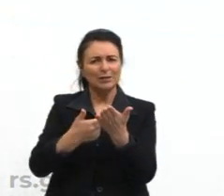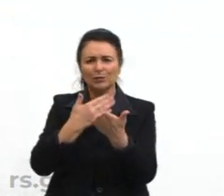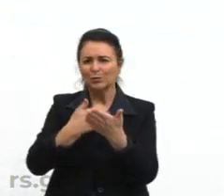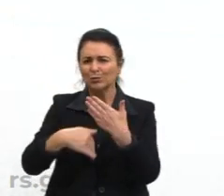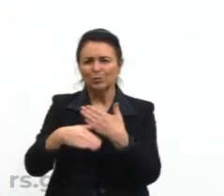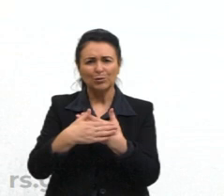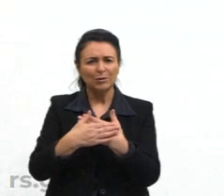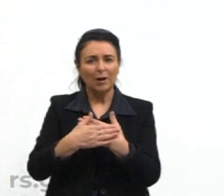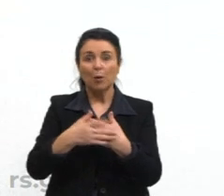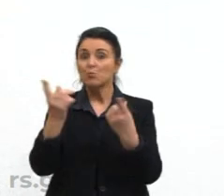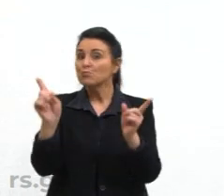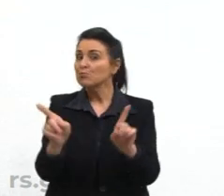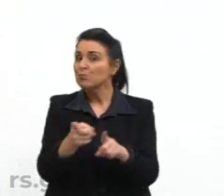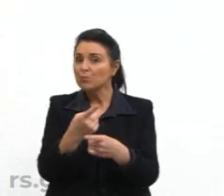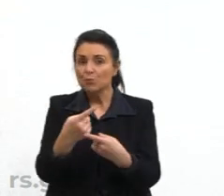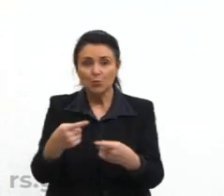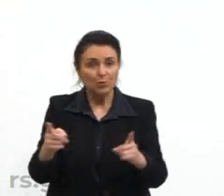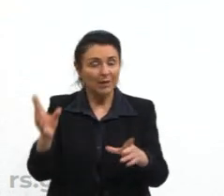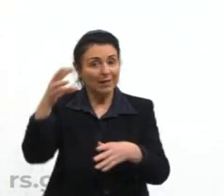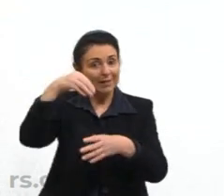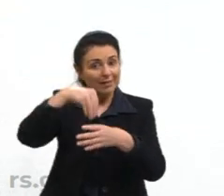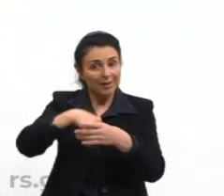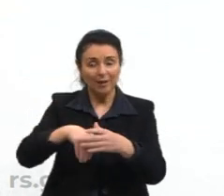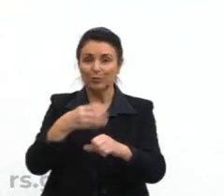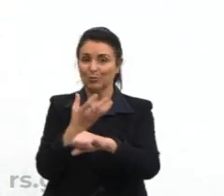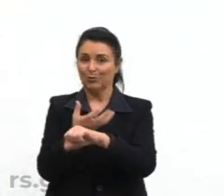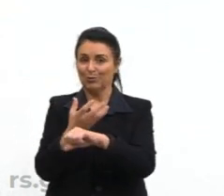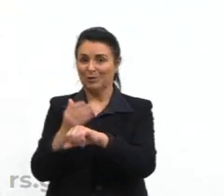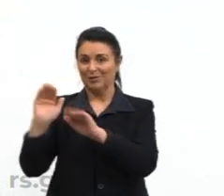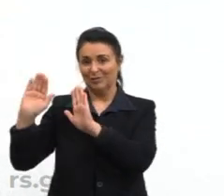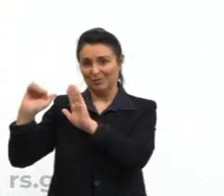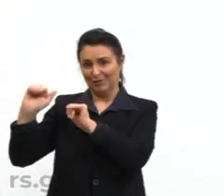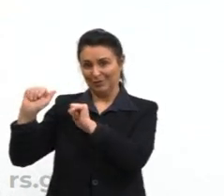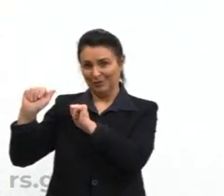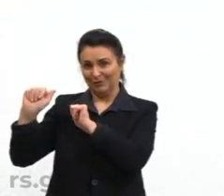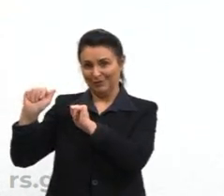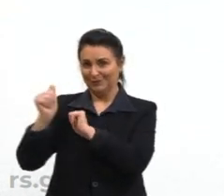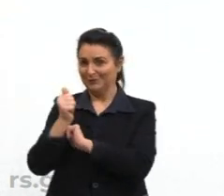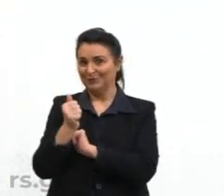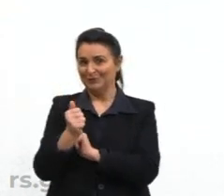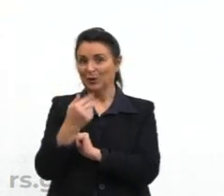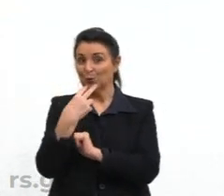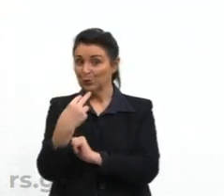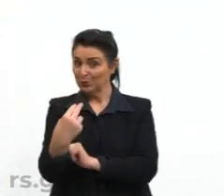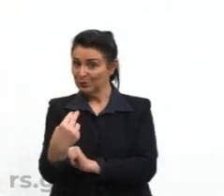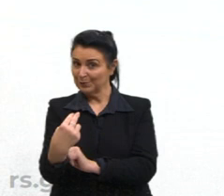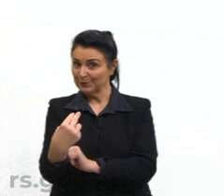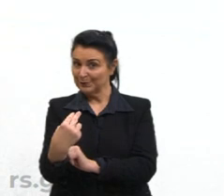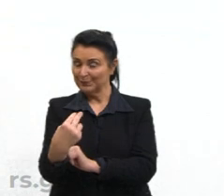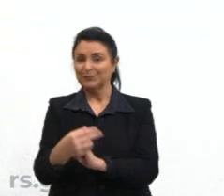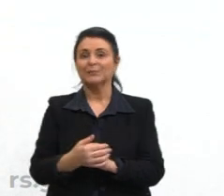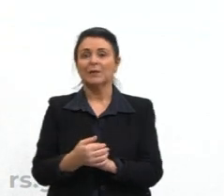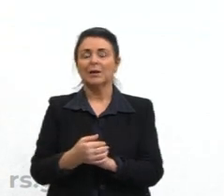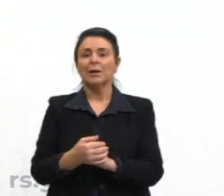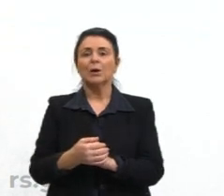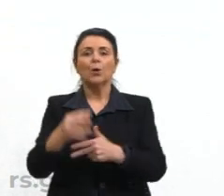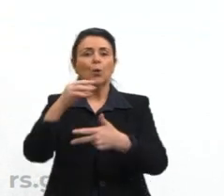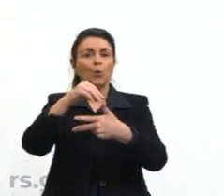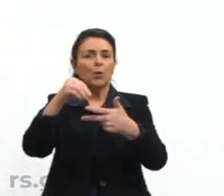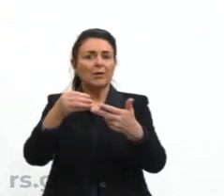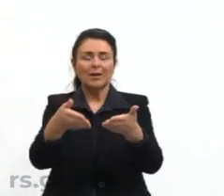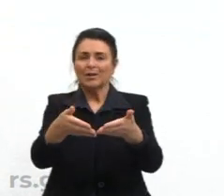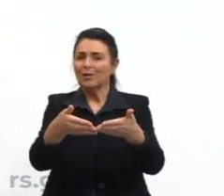textos, músicas, dentro do nosso componente, dentro do idioma. Porque o ENEM não vai te pedir a